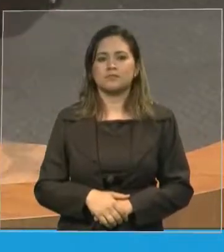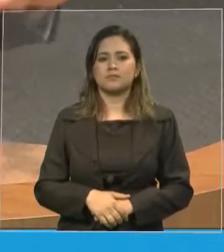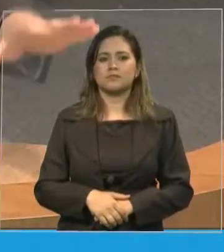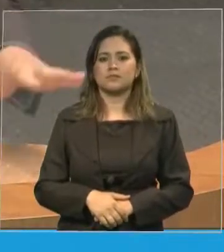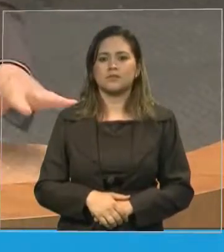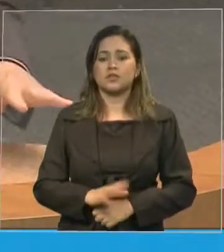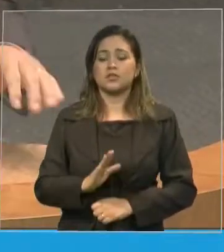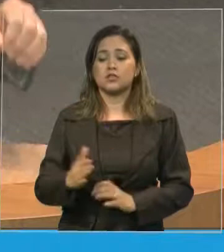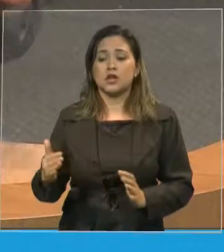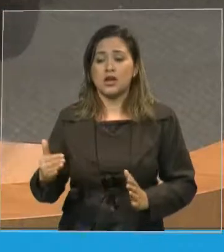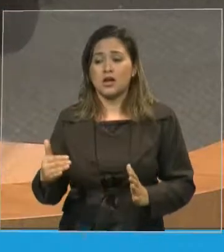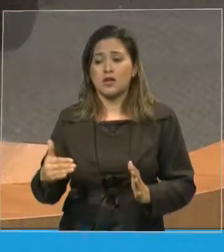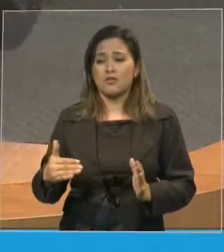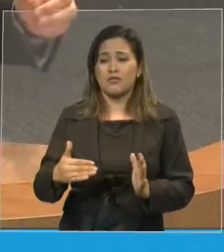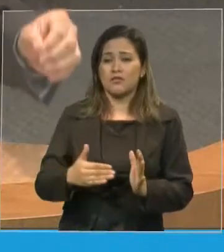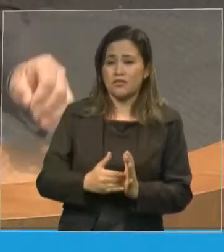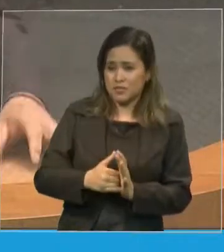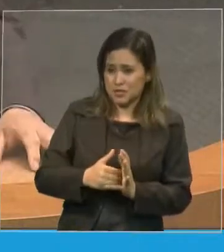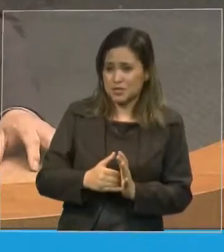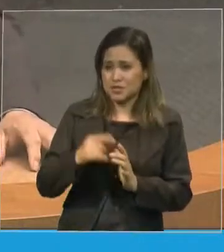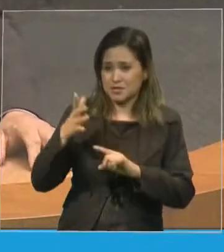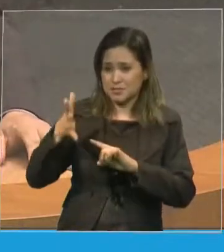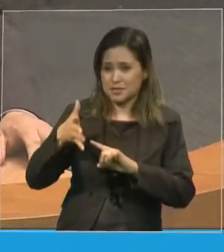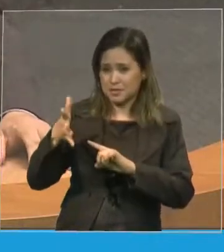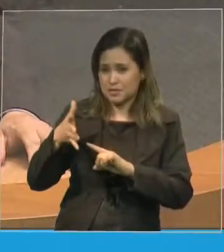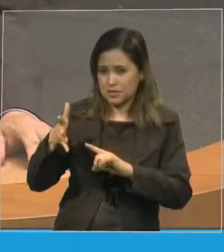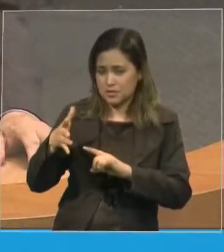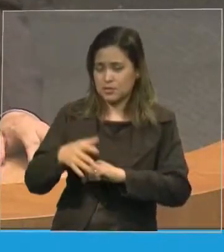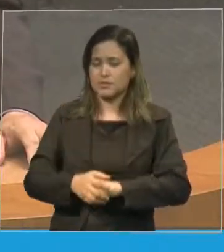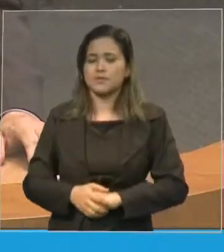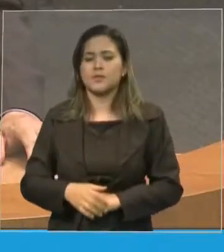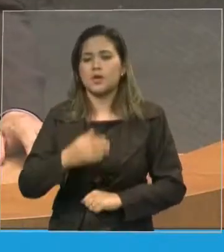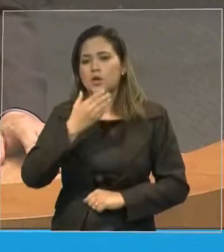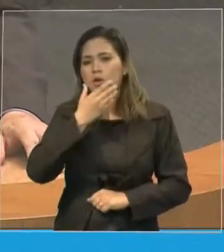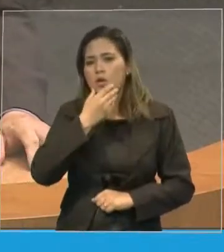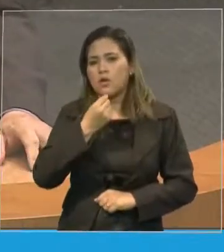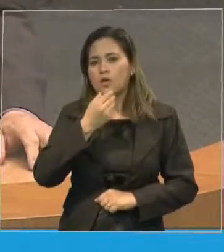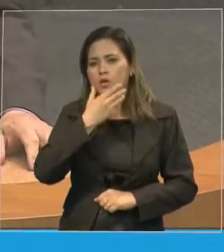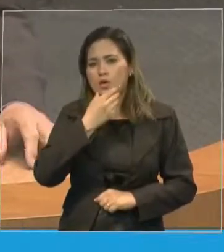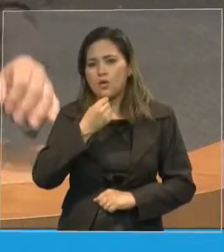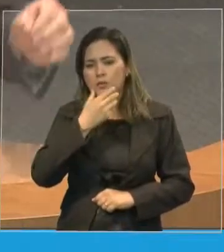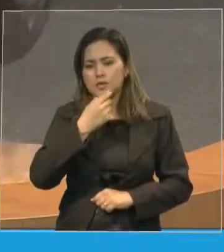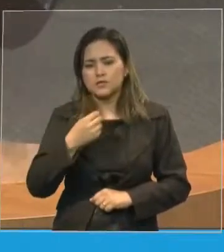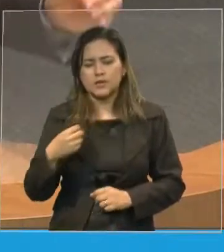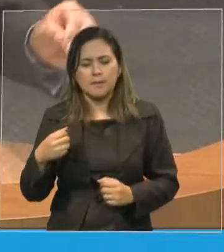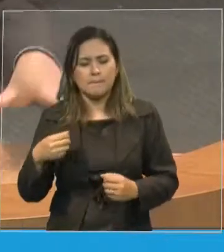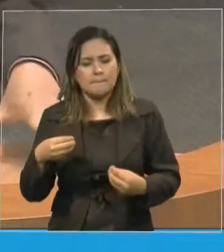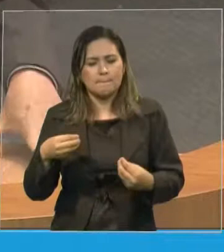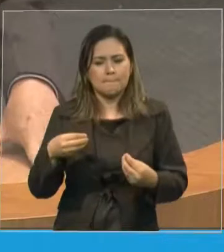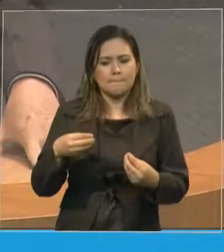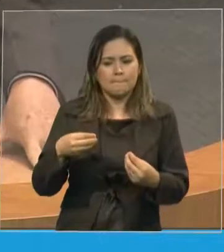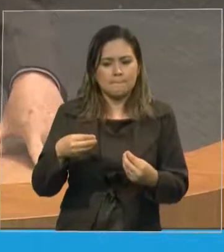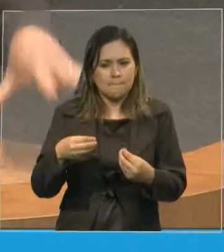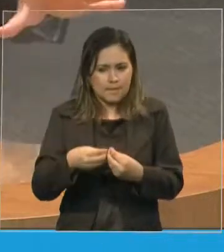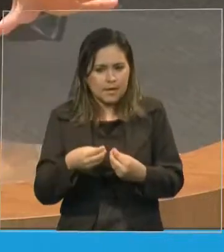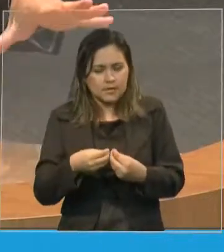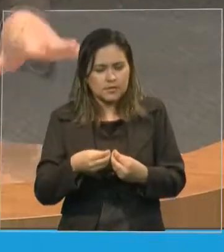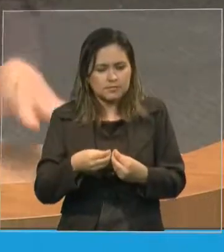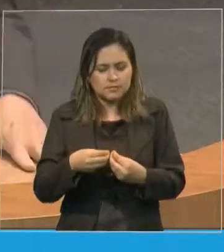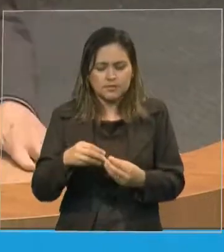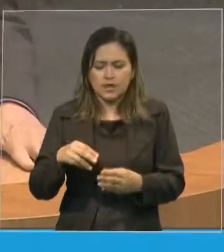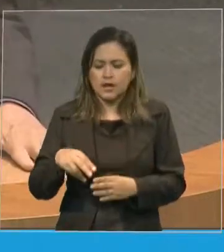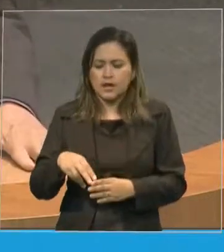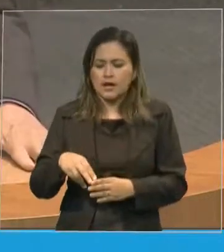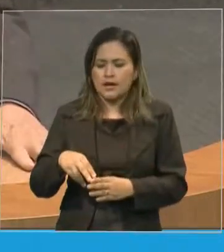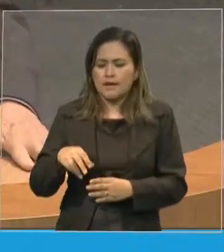finalizando a cruzada aquele homem se aproxima ele cai no gramado ele diz já que ele está no chão agora eu